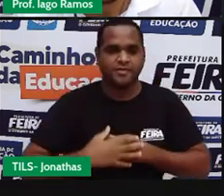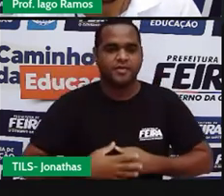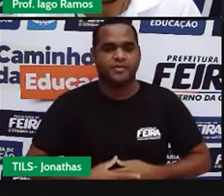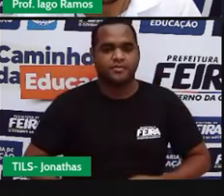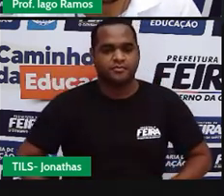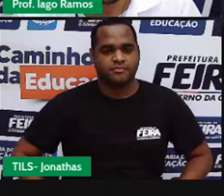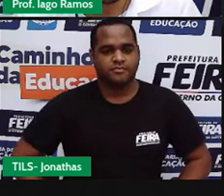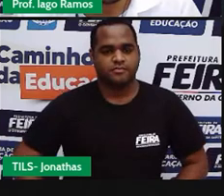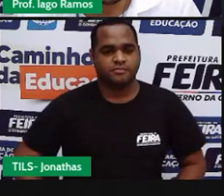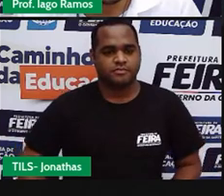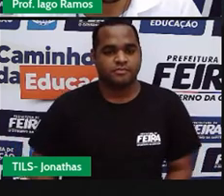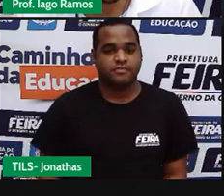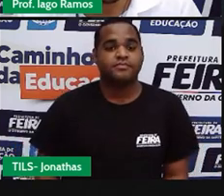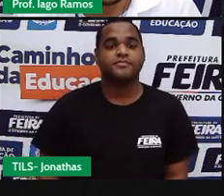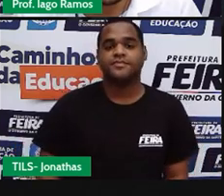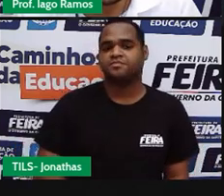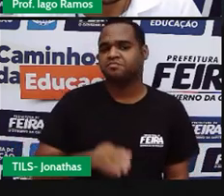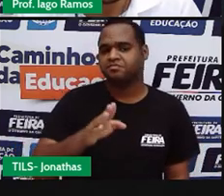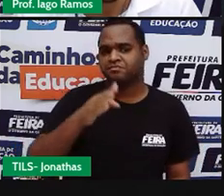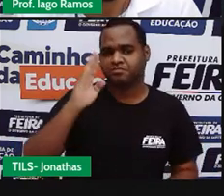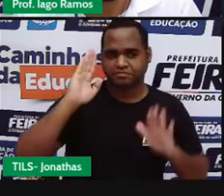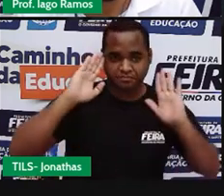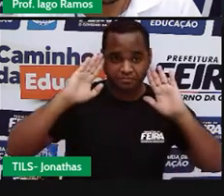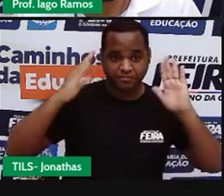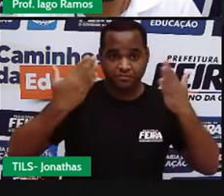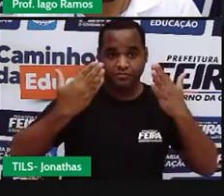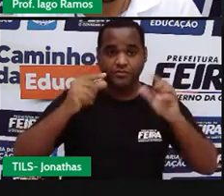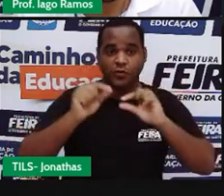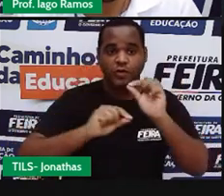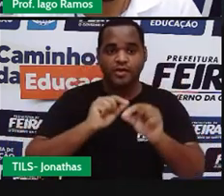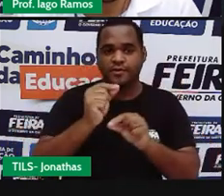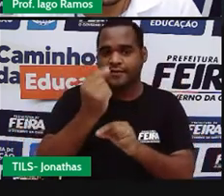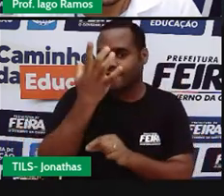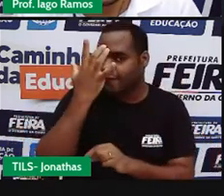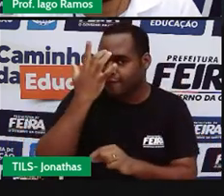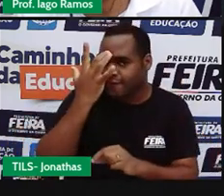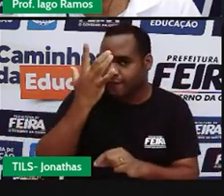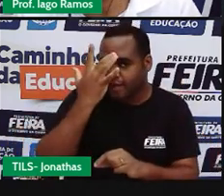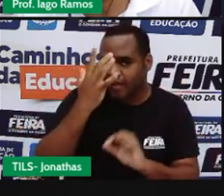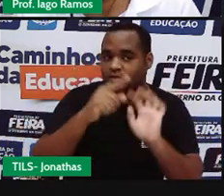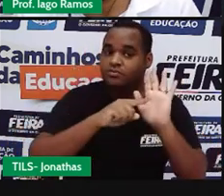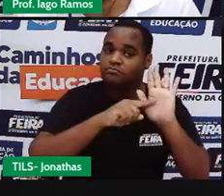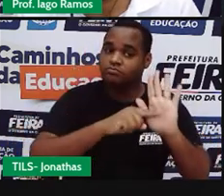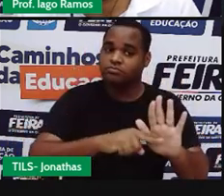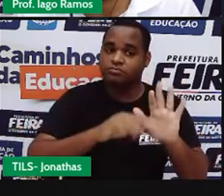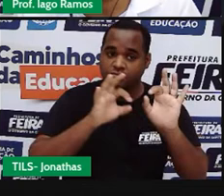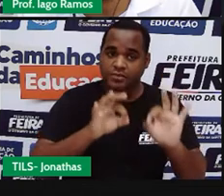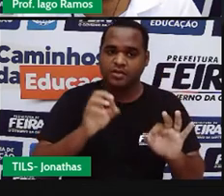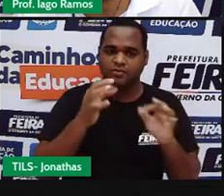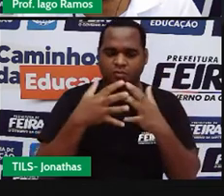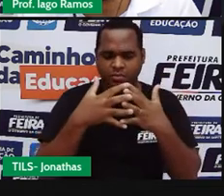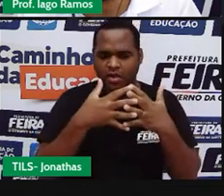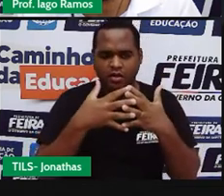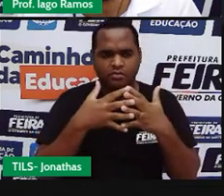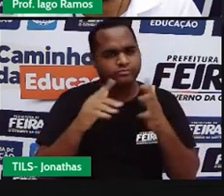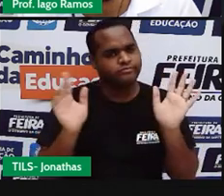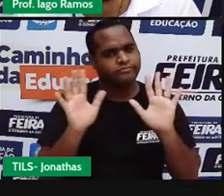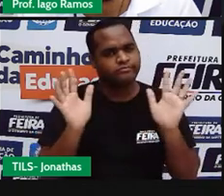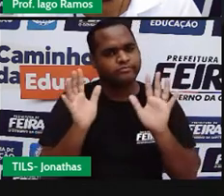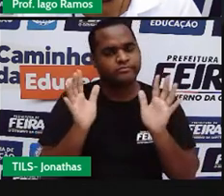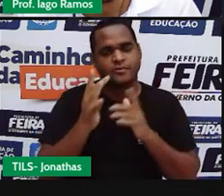Porque o nosso objetivo é facilitar e não complicar. Beleza?